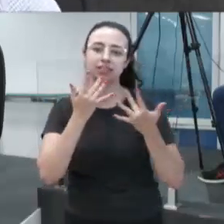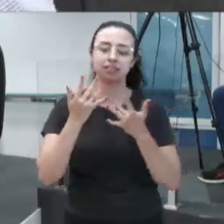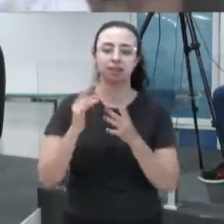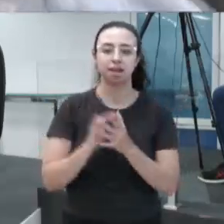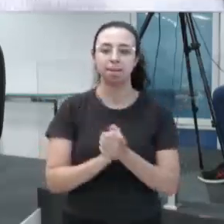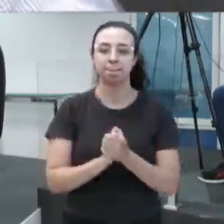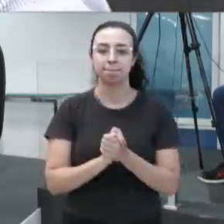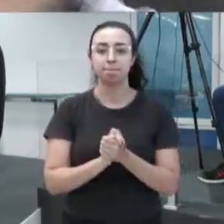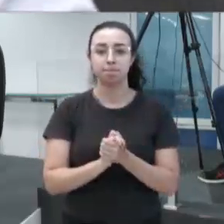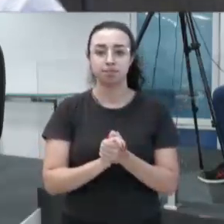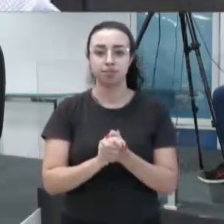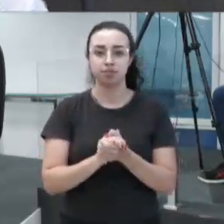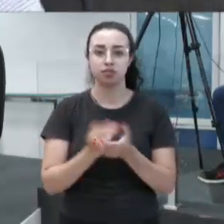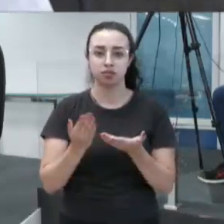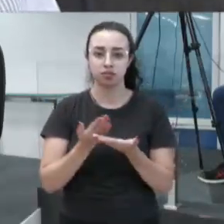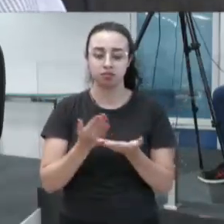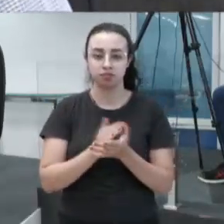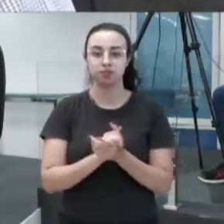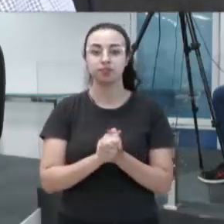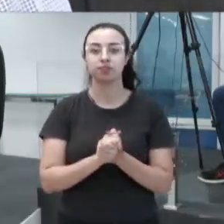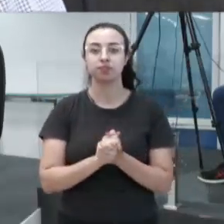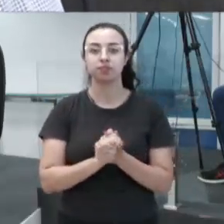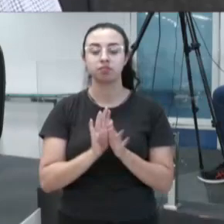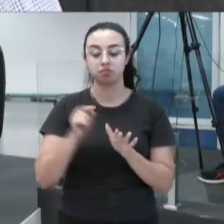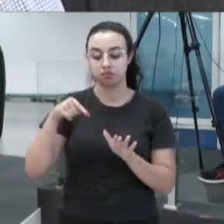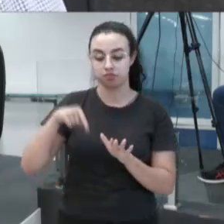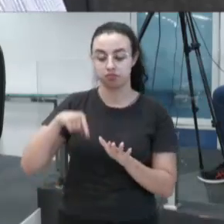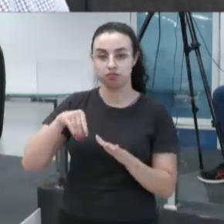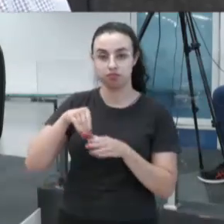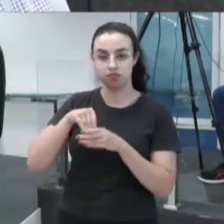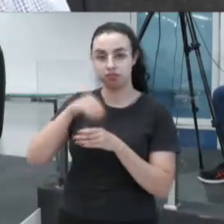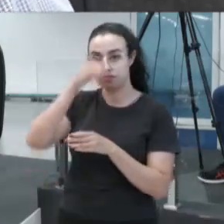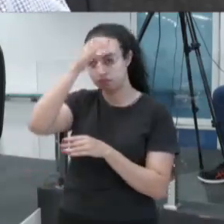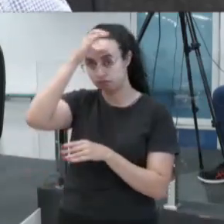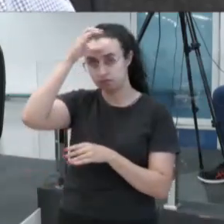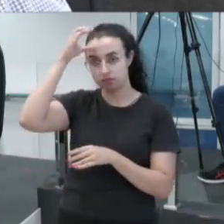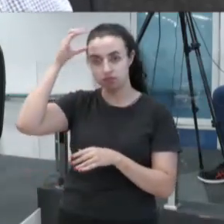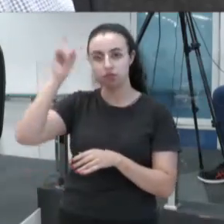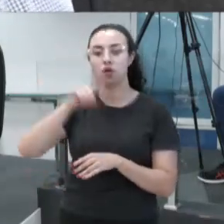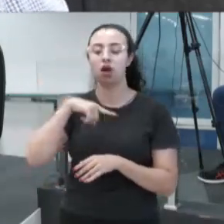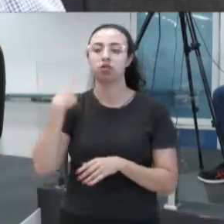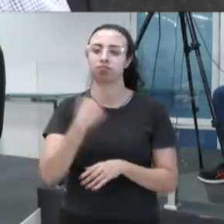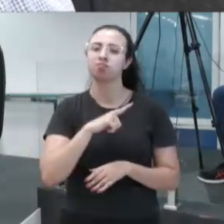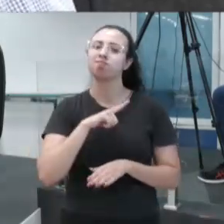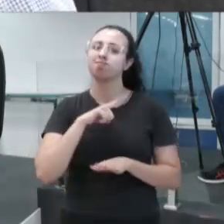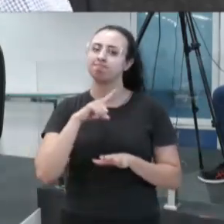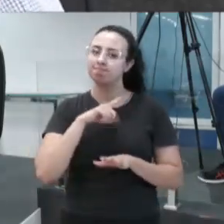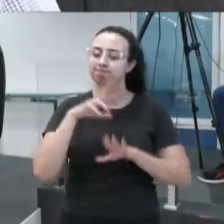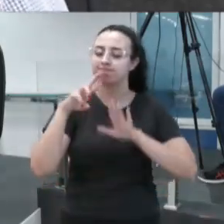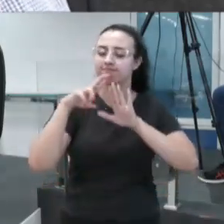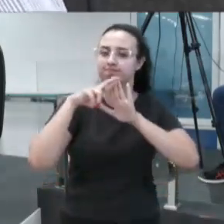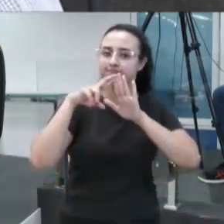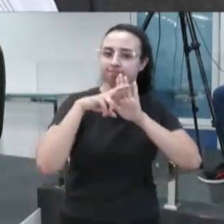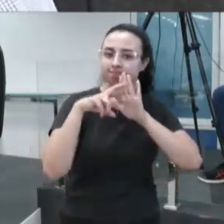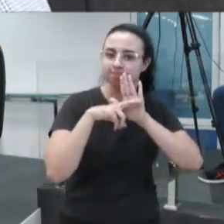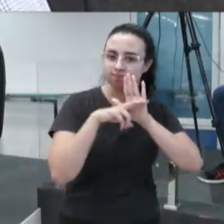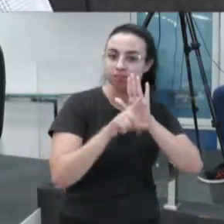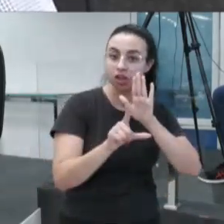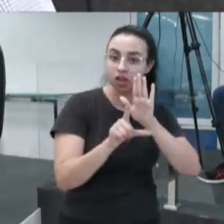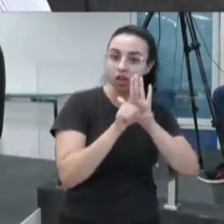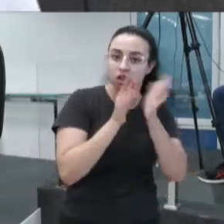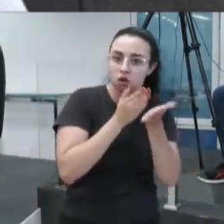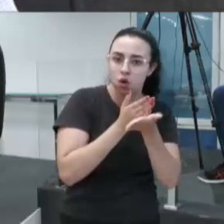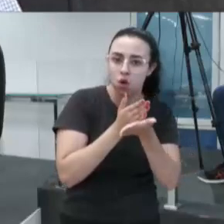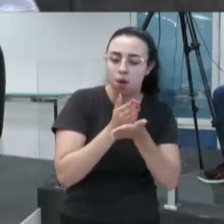preta, e vão dando chapéu na gente. Mas aqui na casa, nós ainda ditamos regras. As leis saem daqui de dentro.